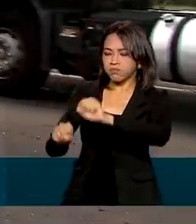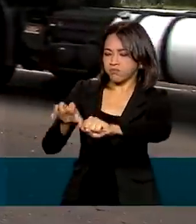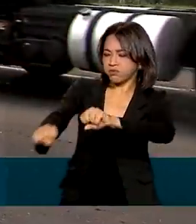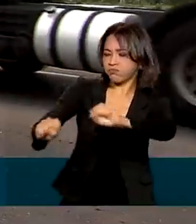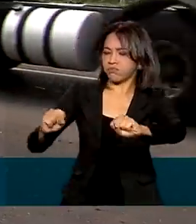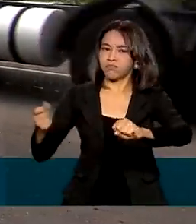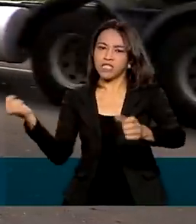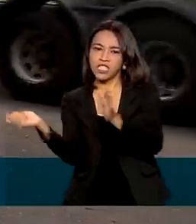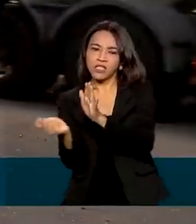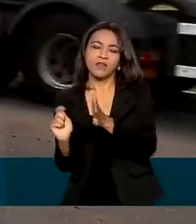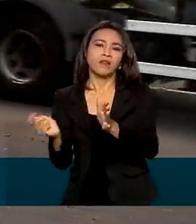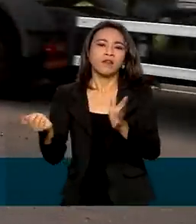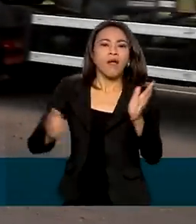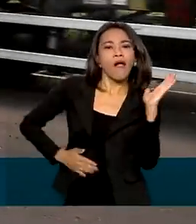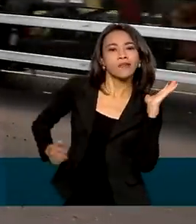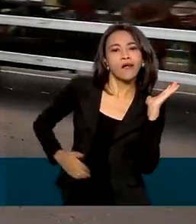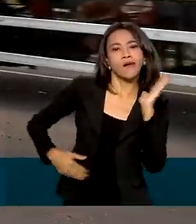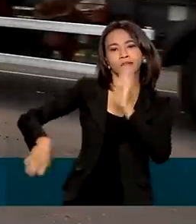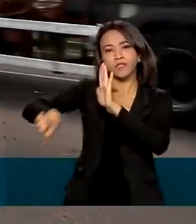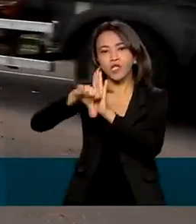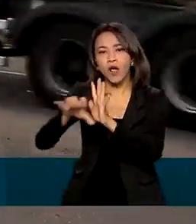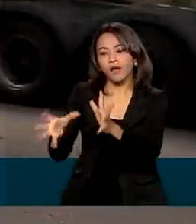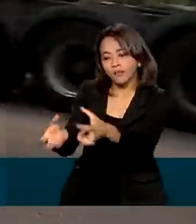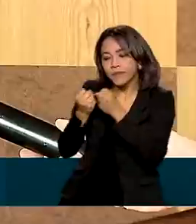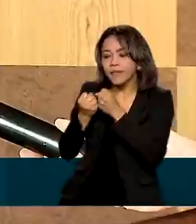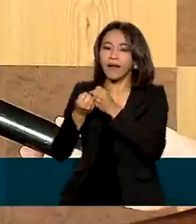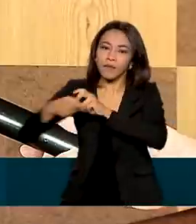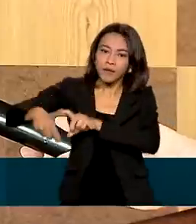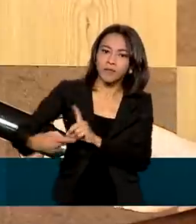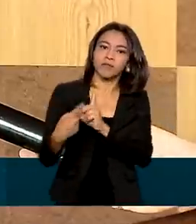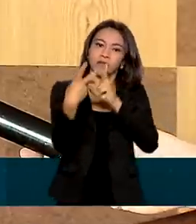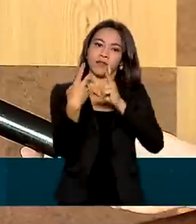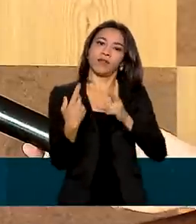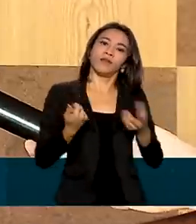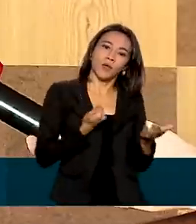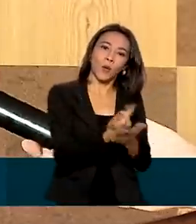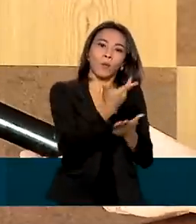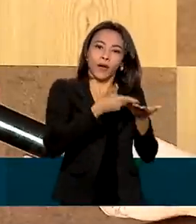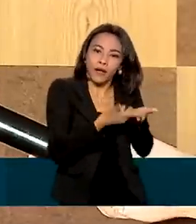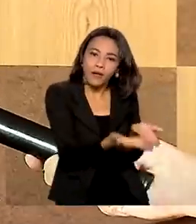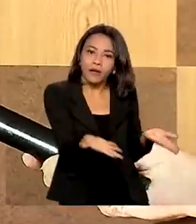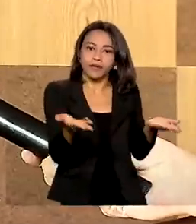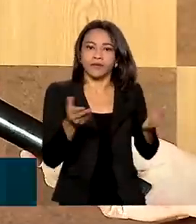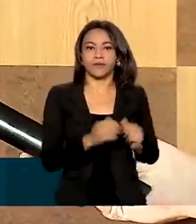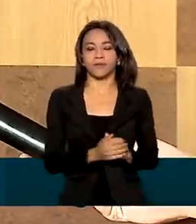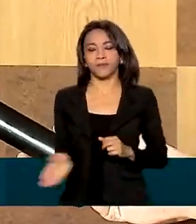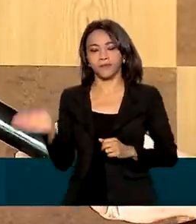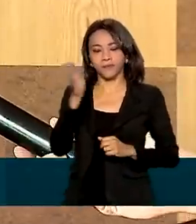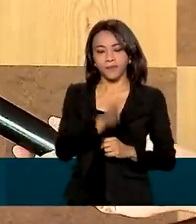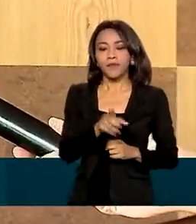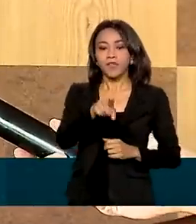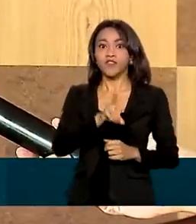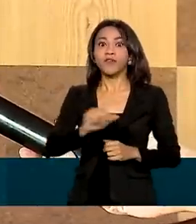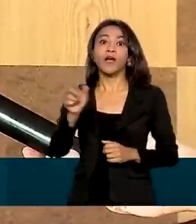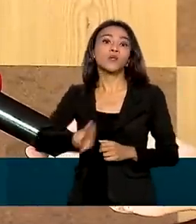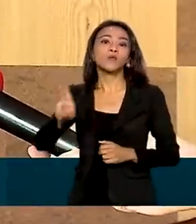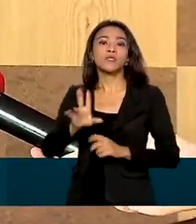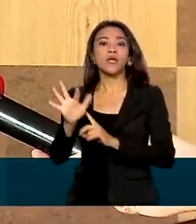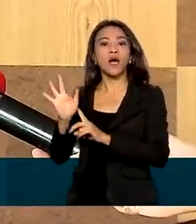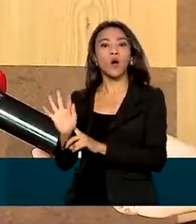de traficantes durante operações da polícia. Os recursos desses bens são utilizados por meio do fundo